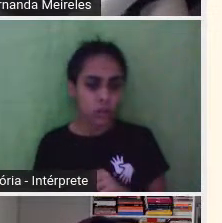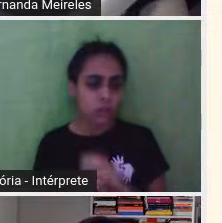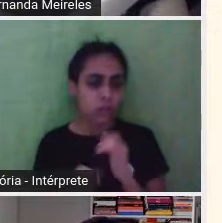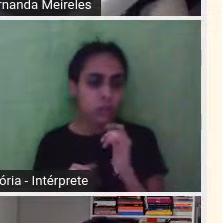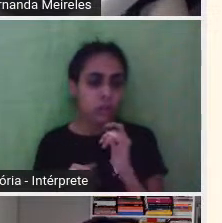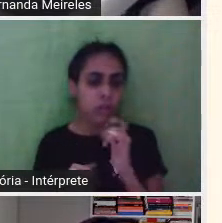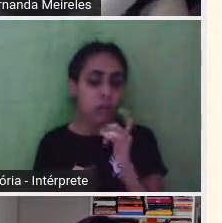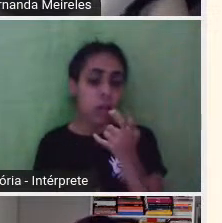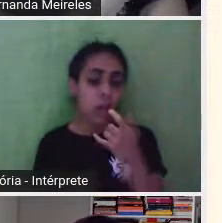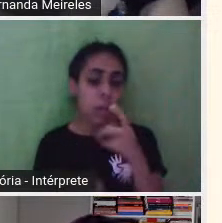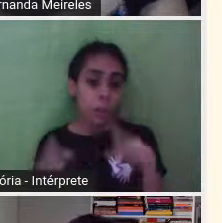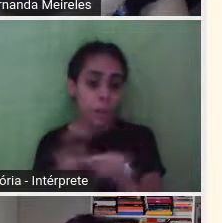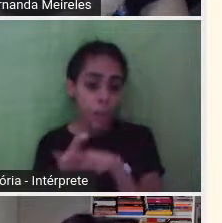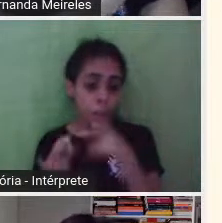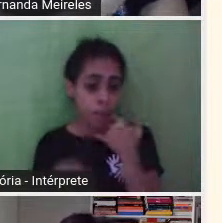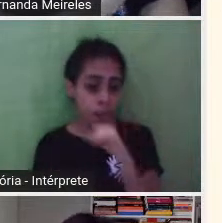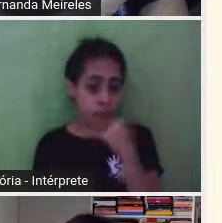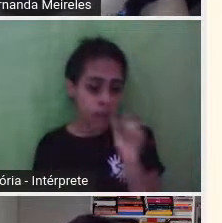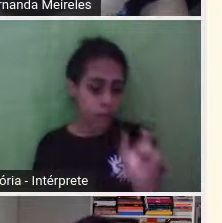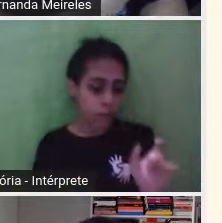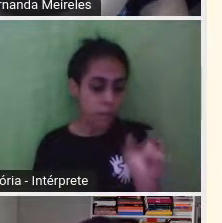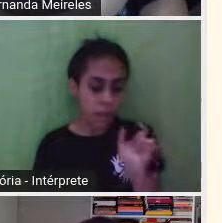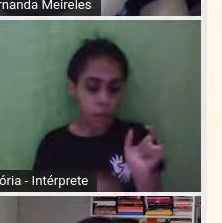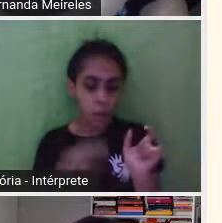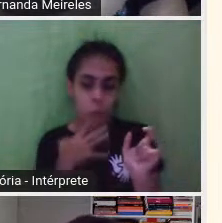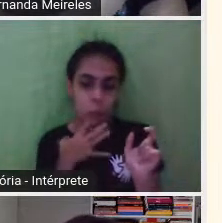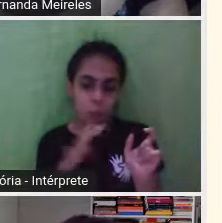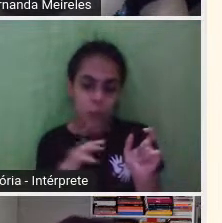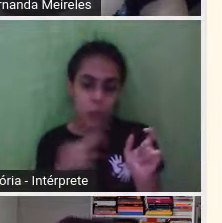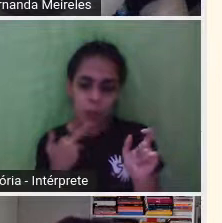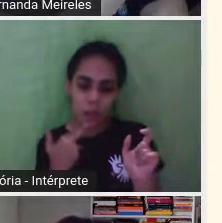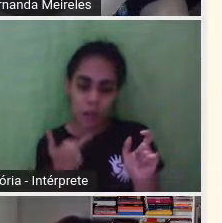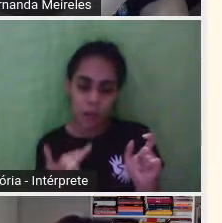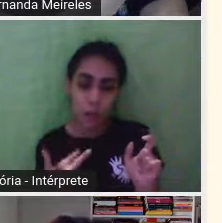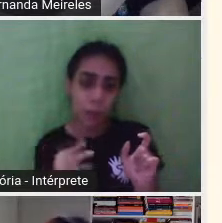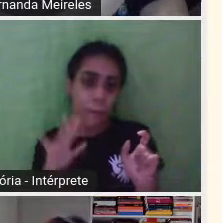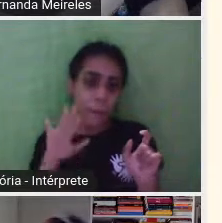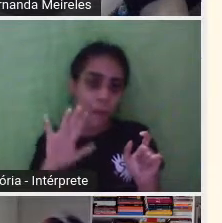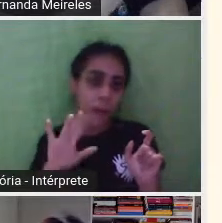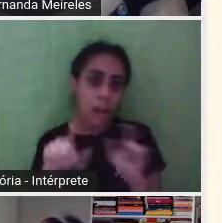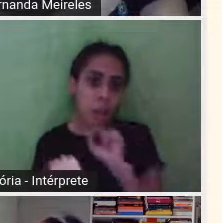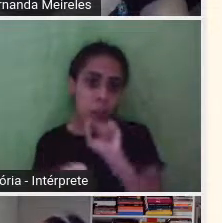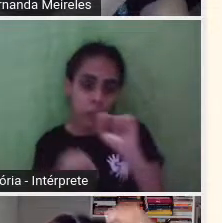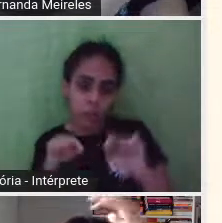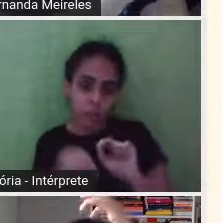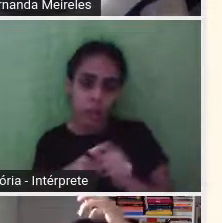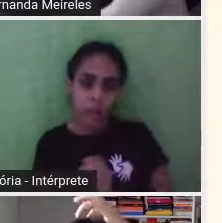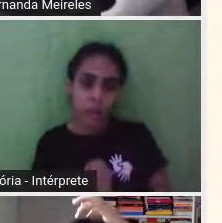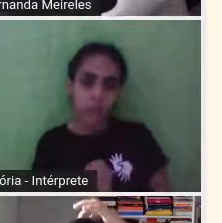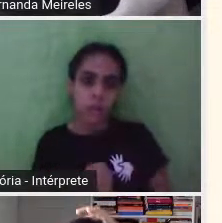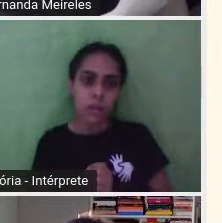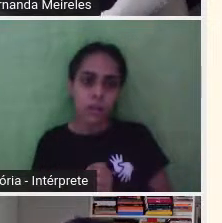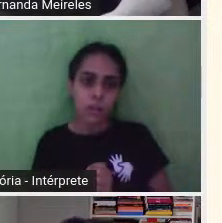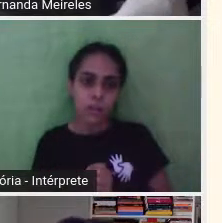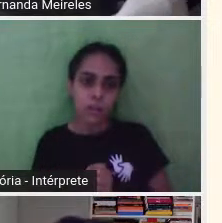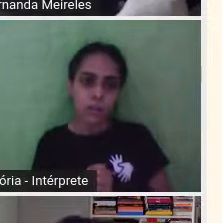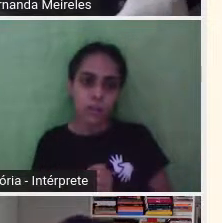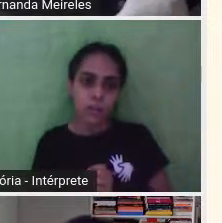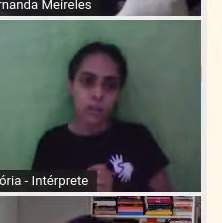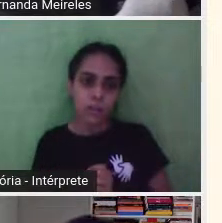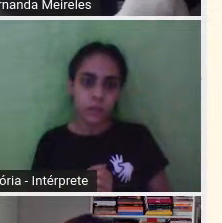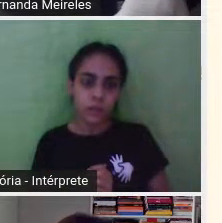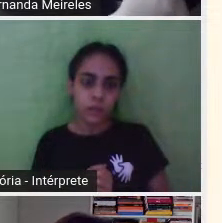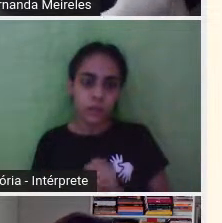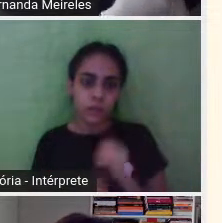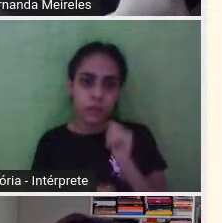italiano, não conheço muito bem a língua, mas tem um neologismo que a Helena Ferrante criou que